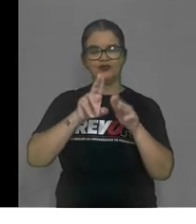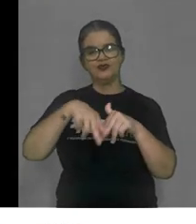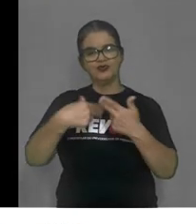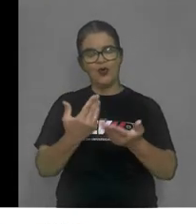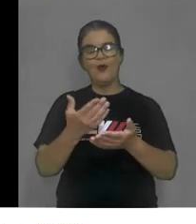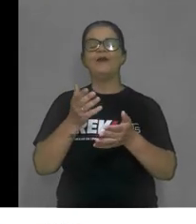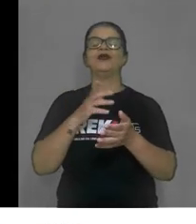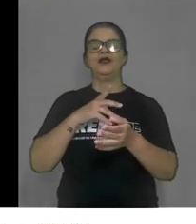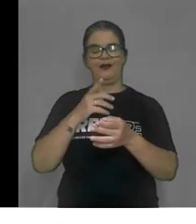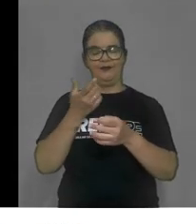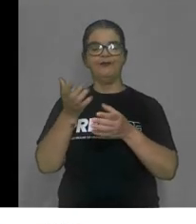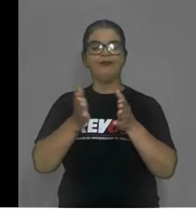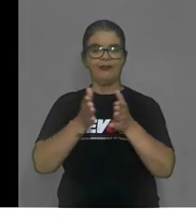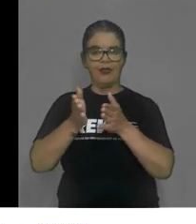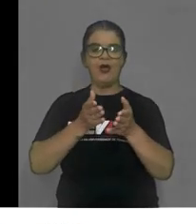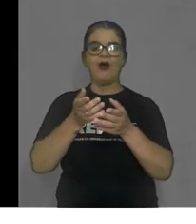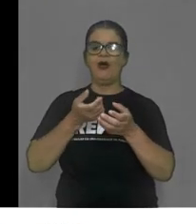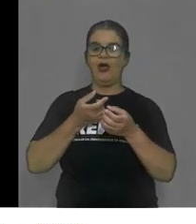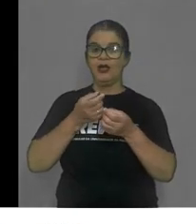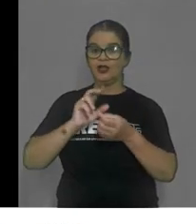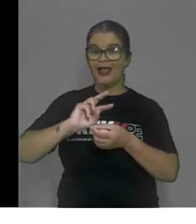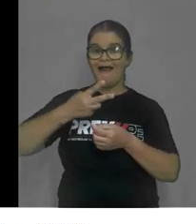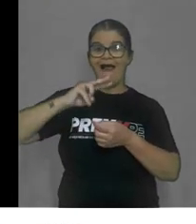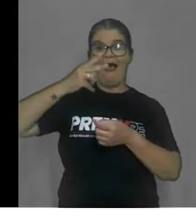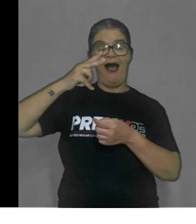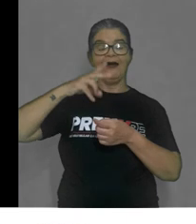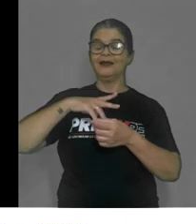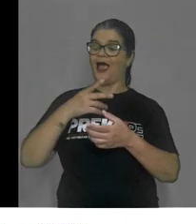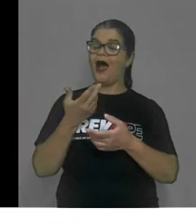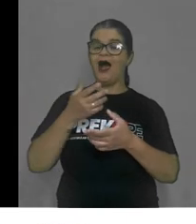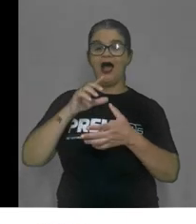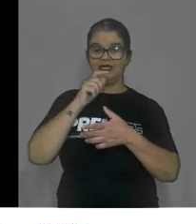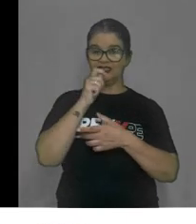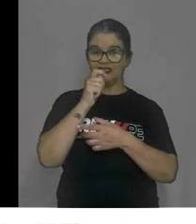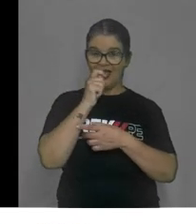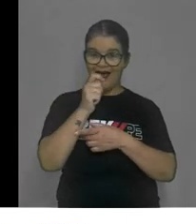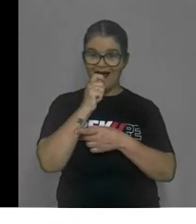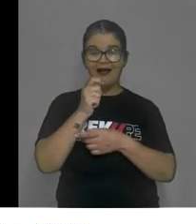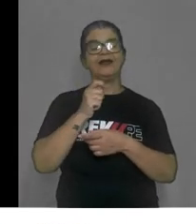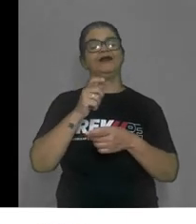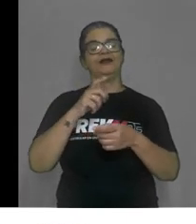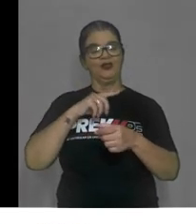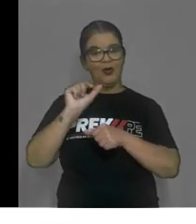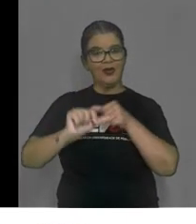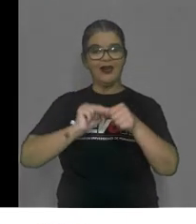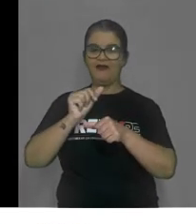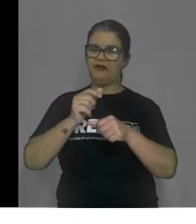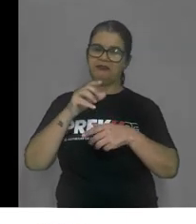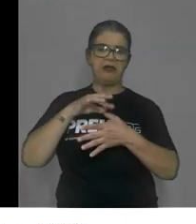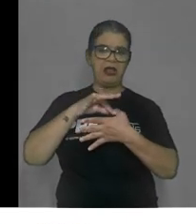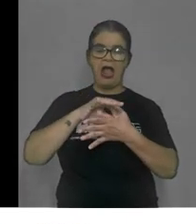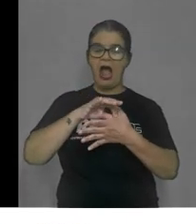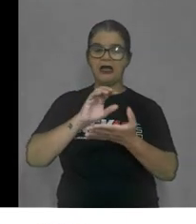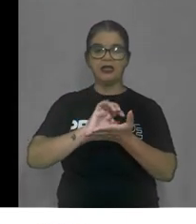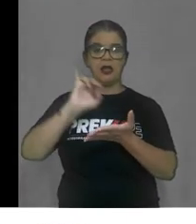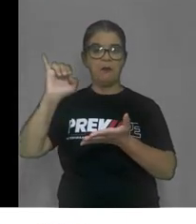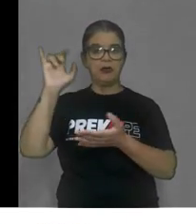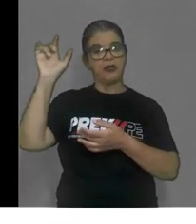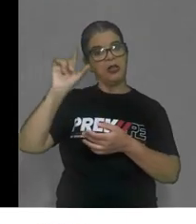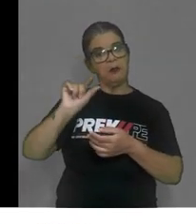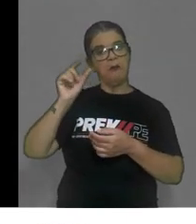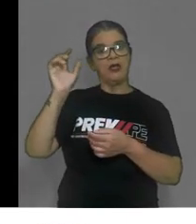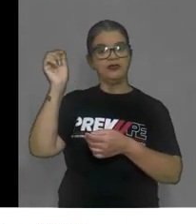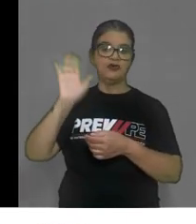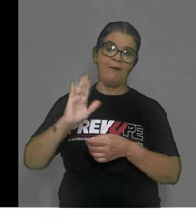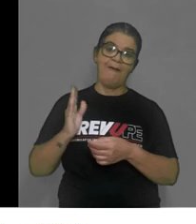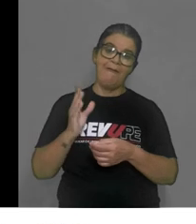que o tornavam mais caro do que a carne importada. Liderados por Bento Cossavos, Giuseppe Garibaldi, entre